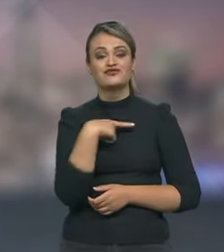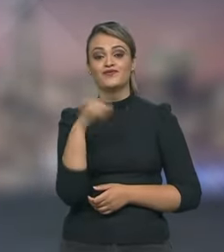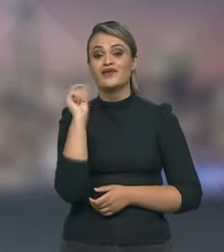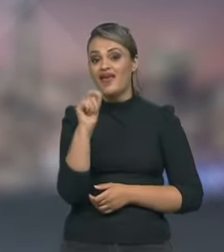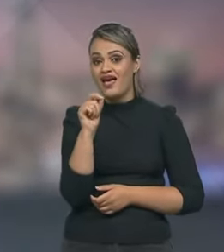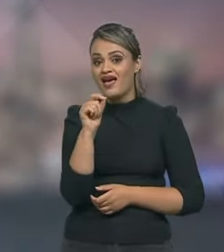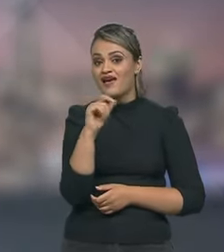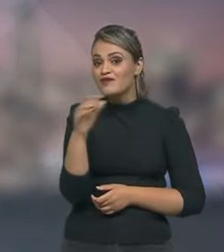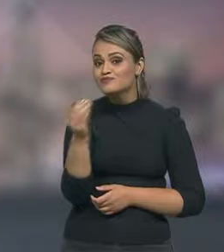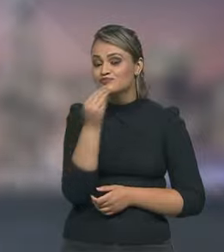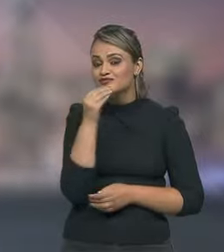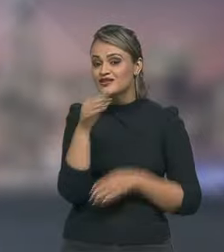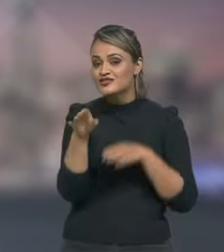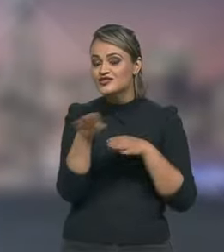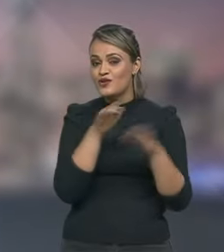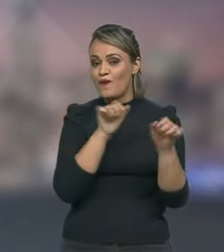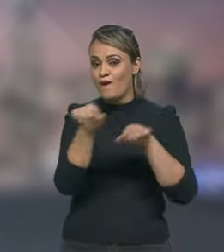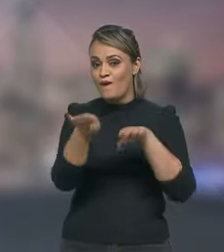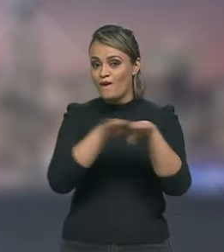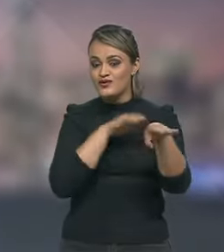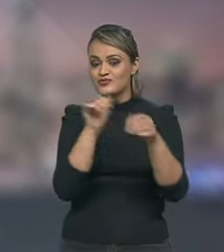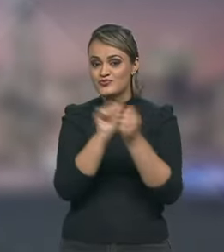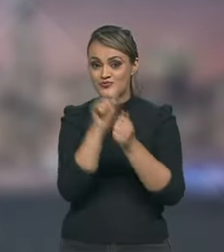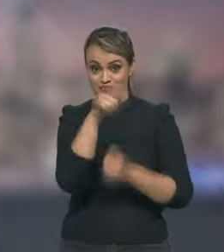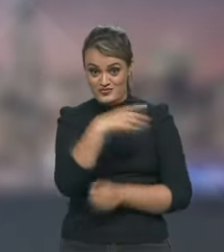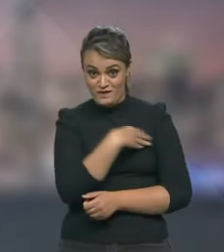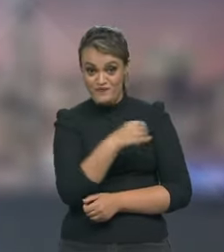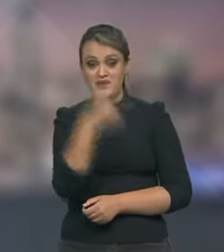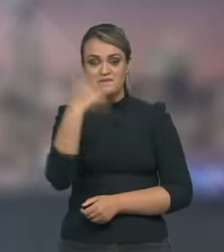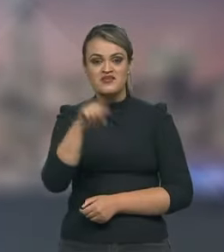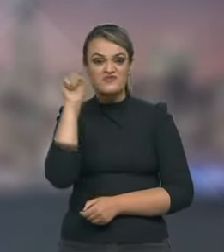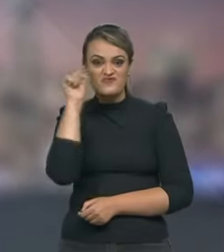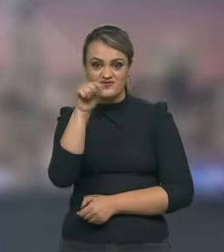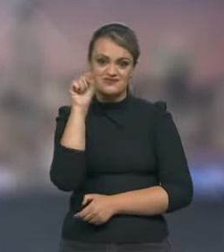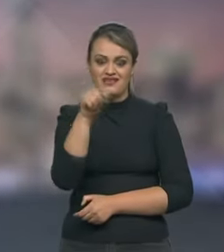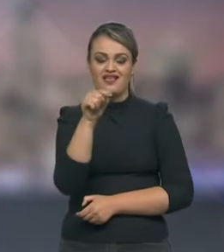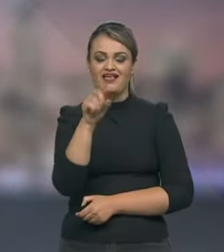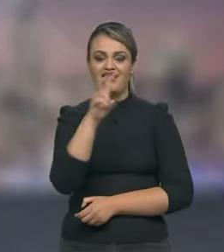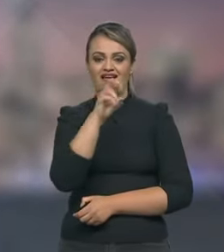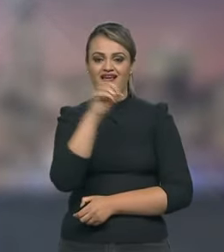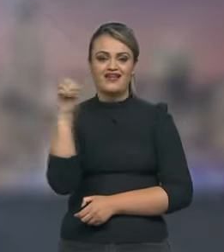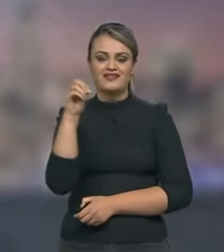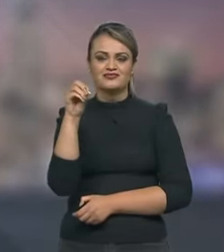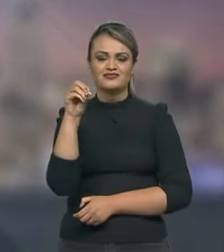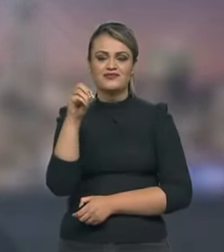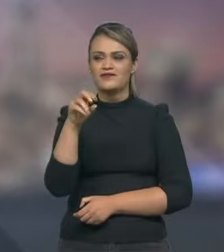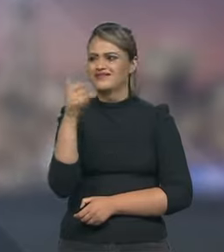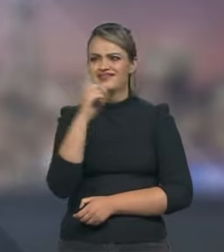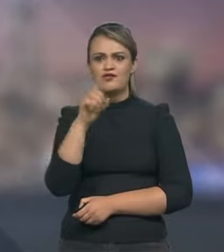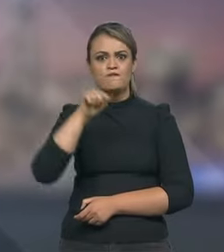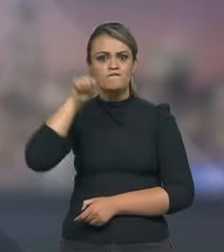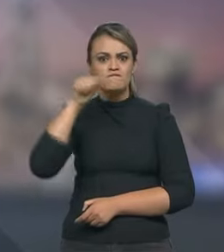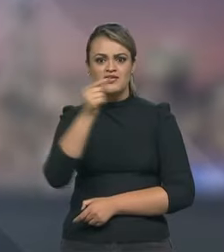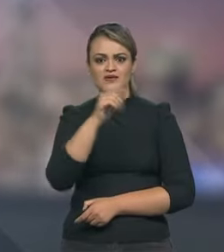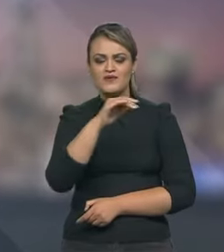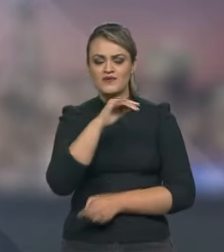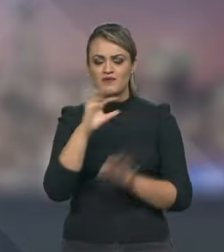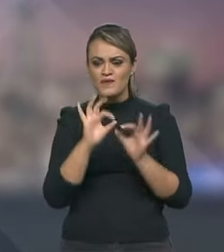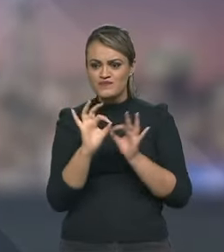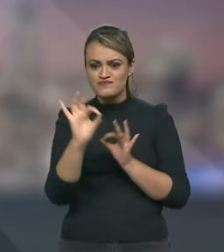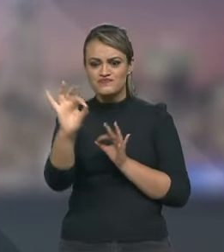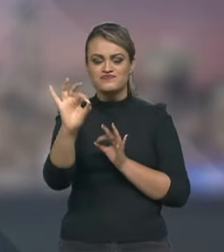só de correr com o seu filho, mas com você também, as 500 milhas, aliás, as mil milhas de